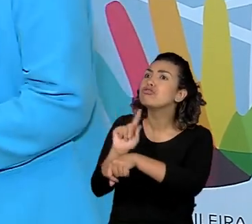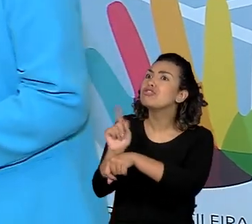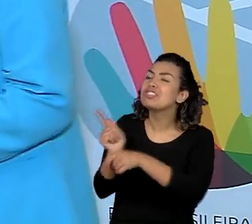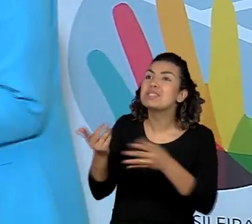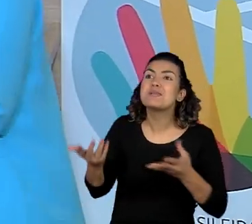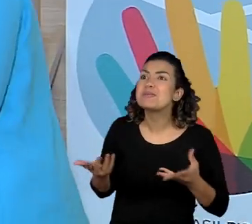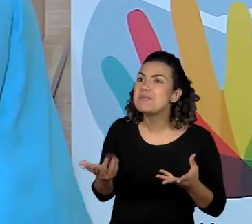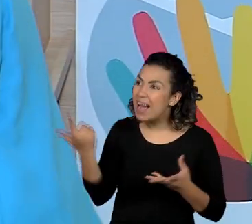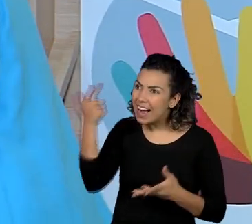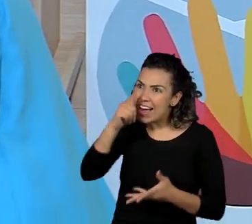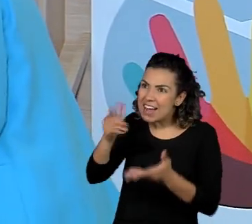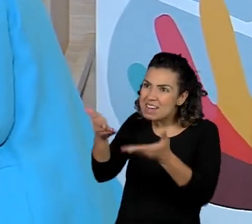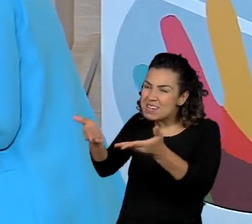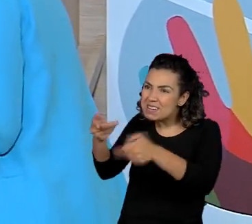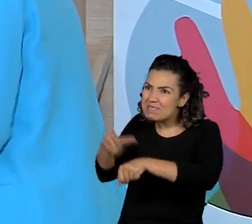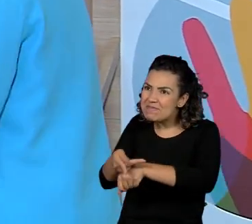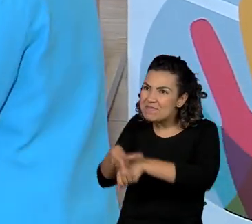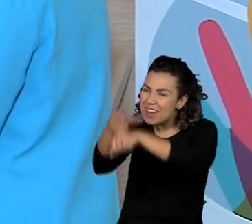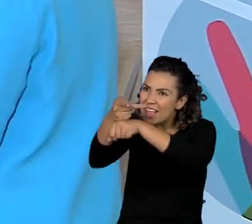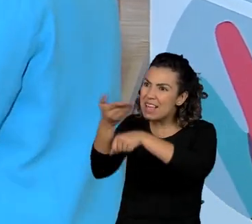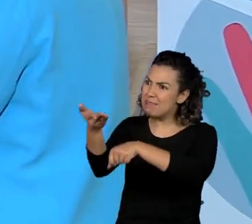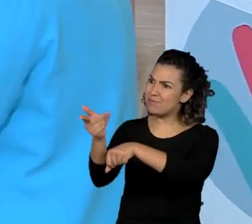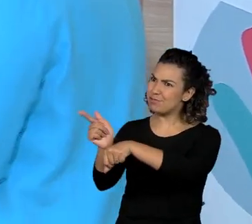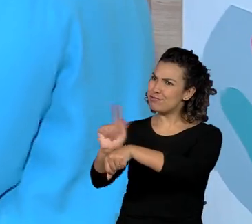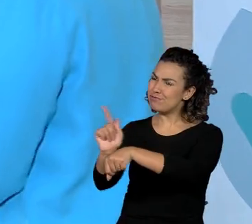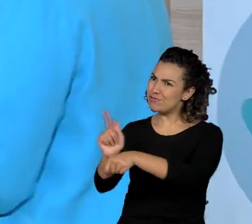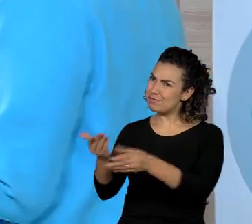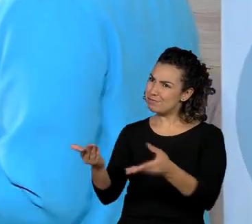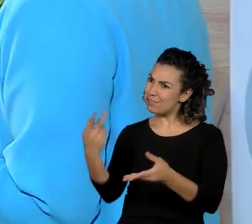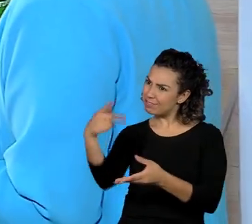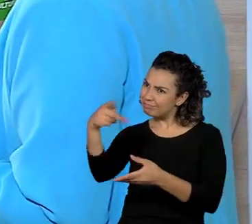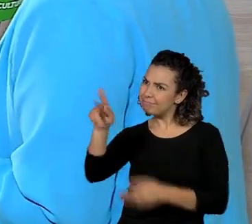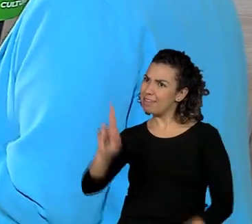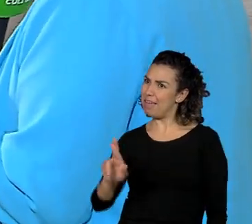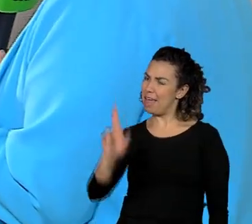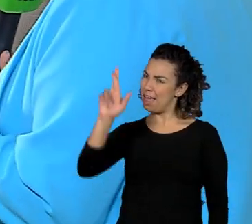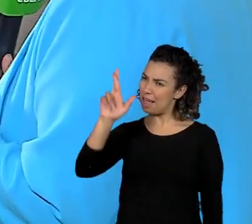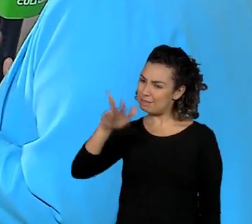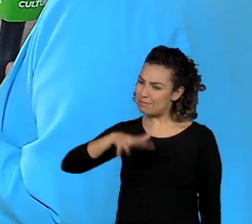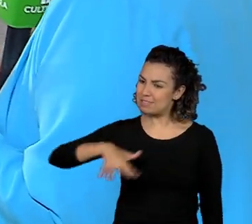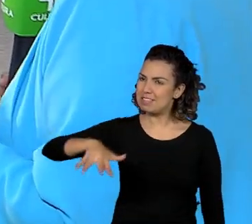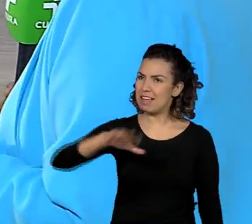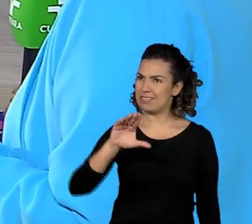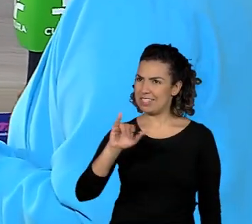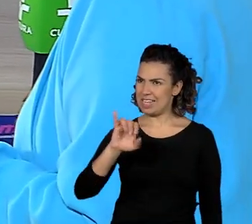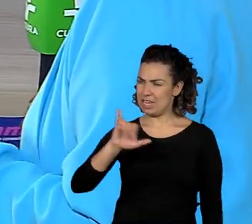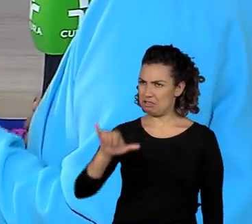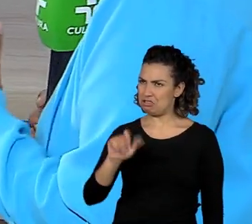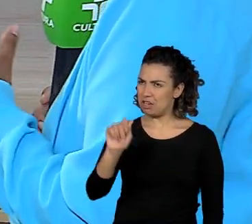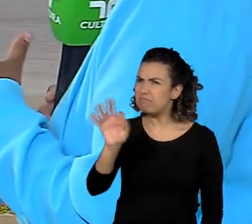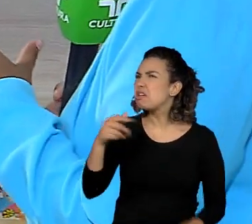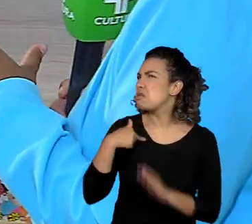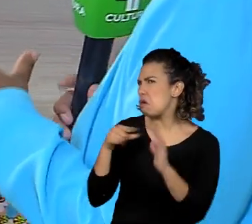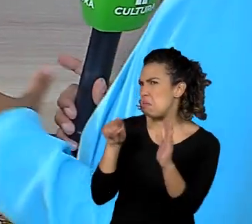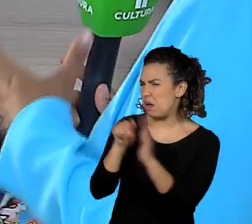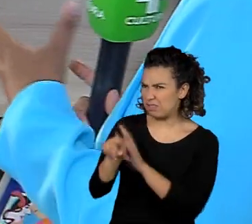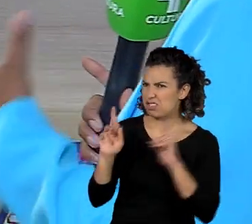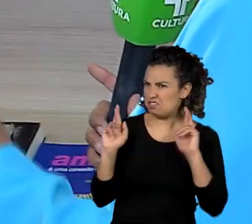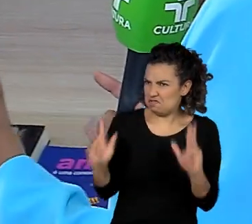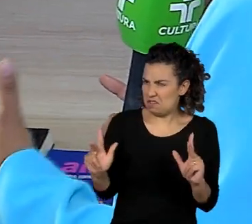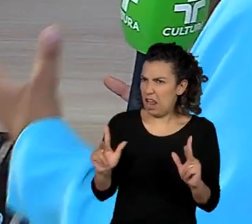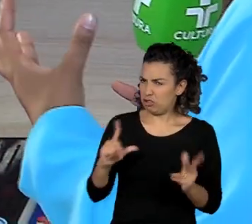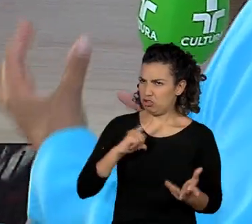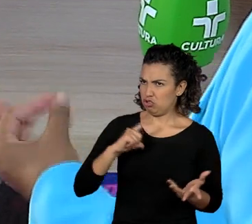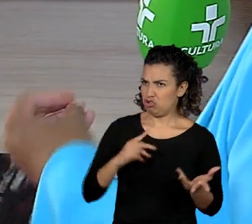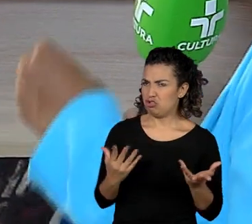temos uma premiada, uma gestora que dirige um CIEJA, né? Tem diferença, quais são os